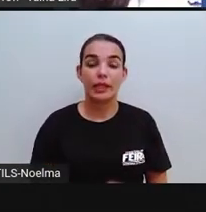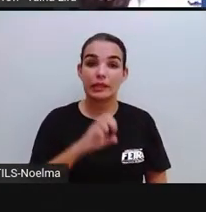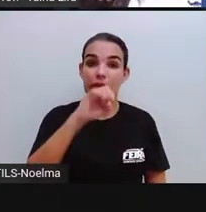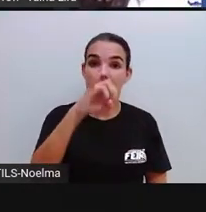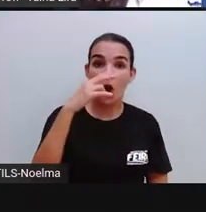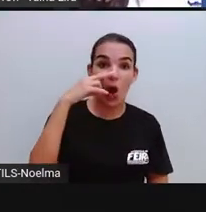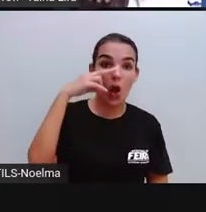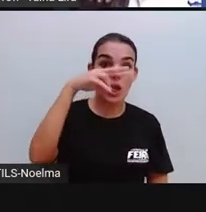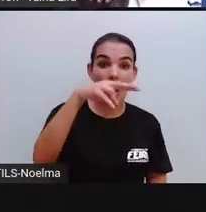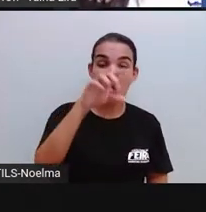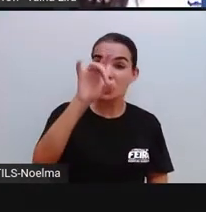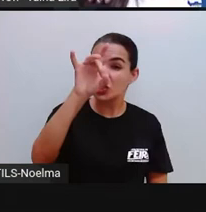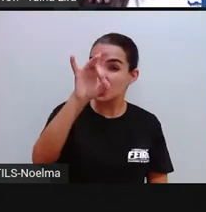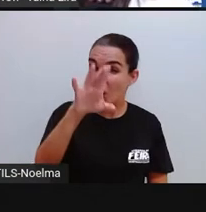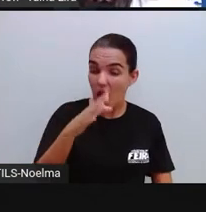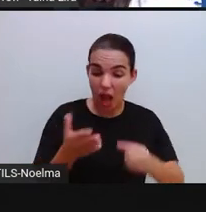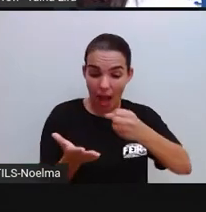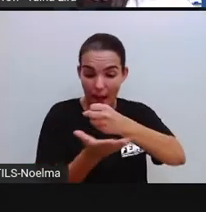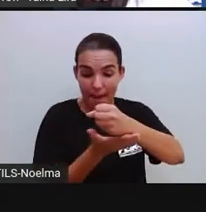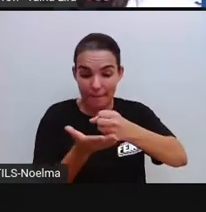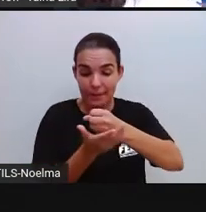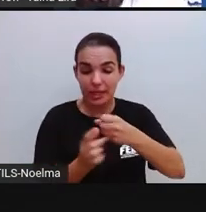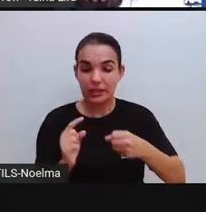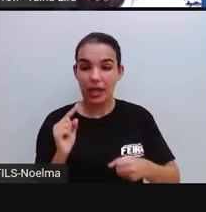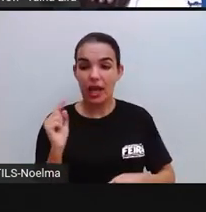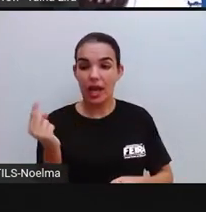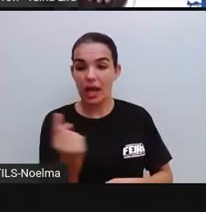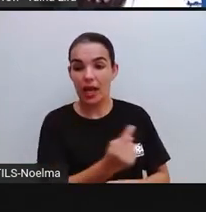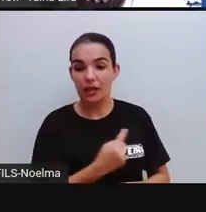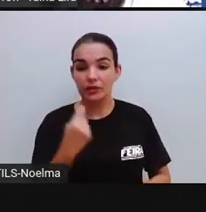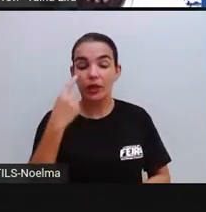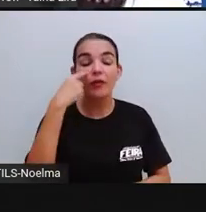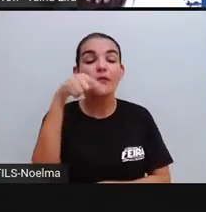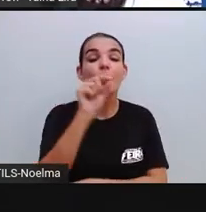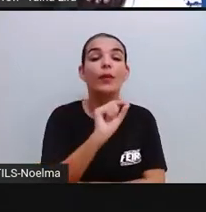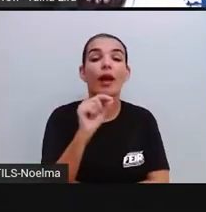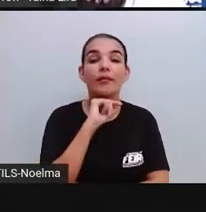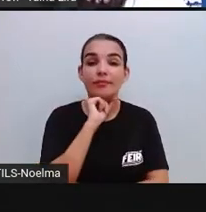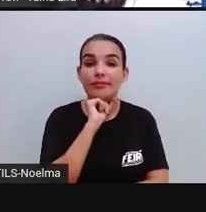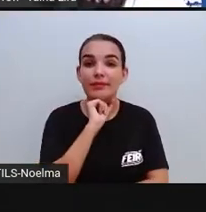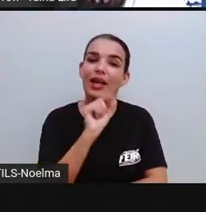olhar somente para essa parte arredondada, eu vou enxergar qual figura geométrica?